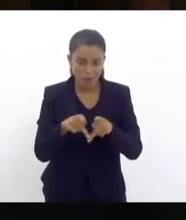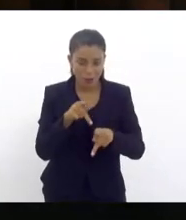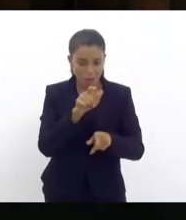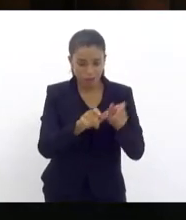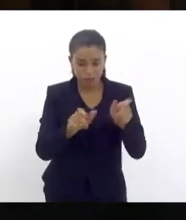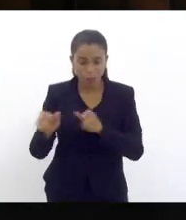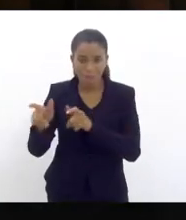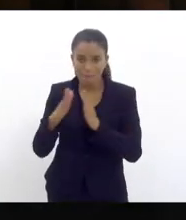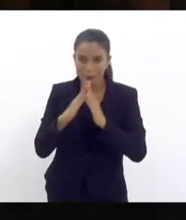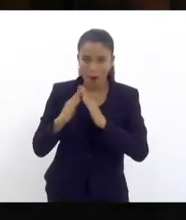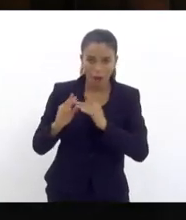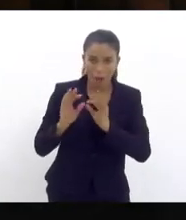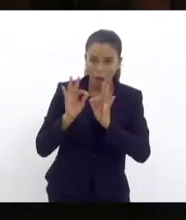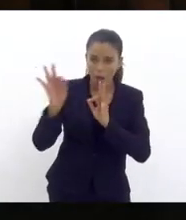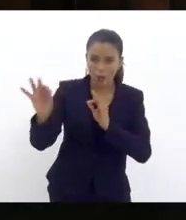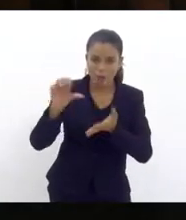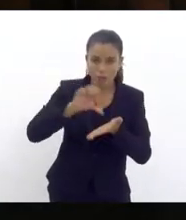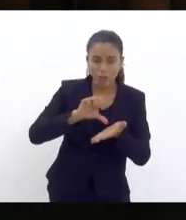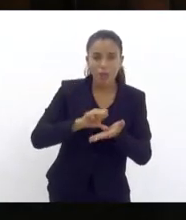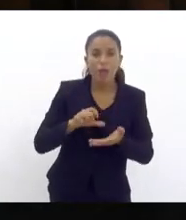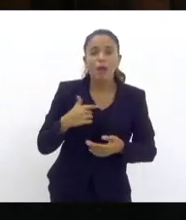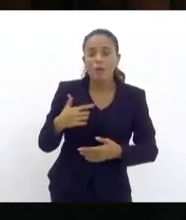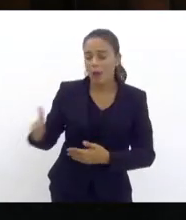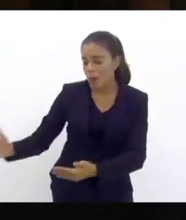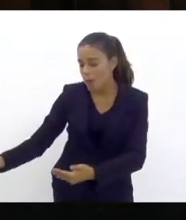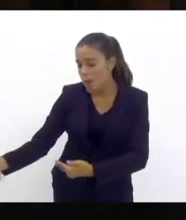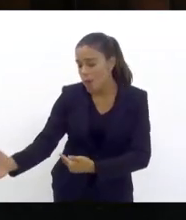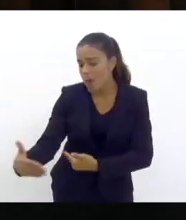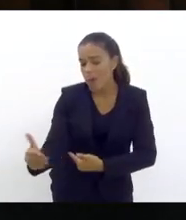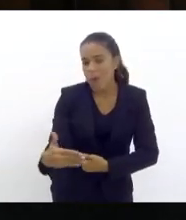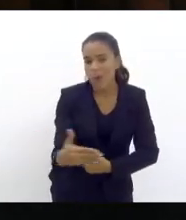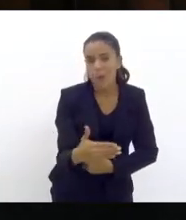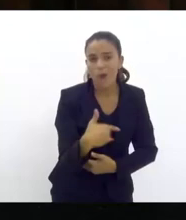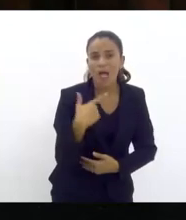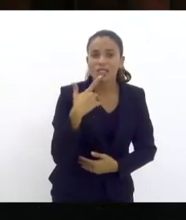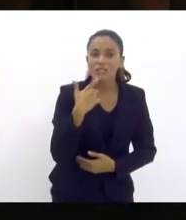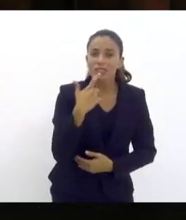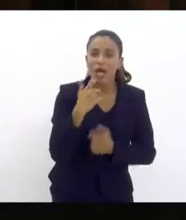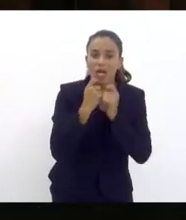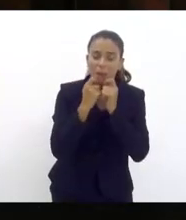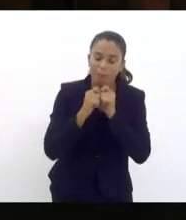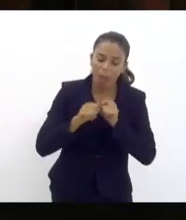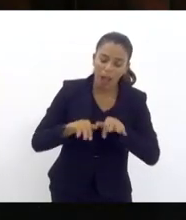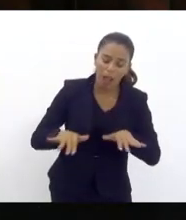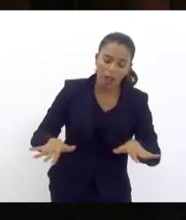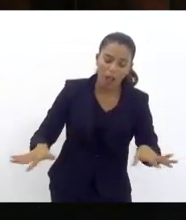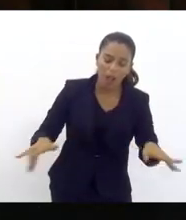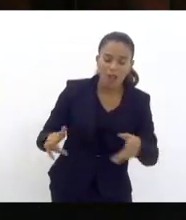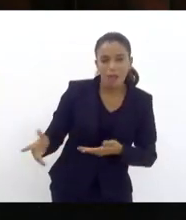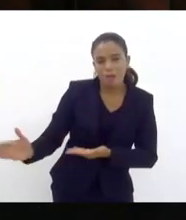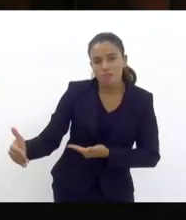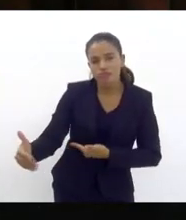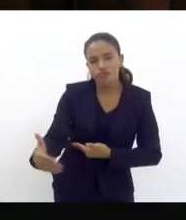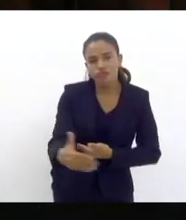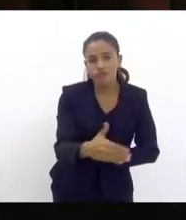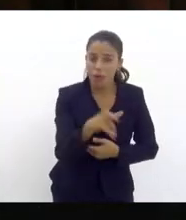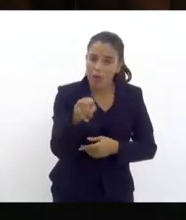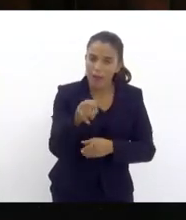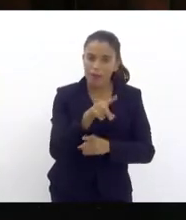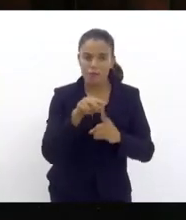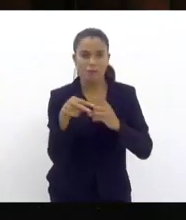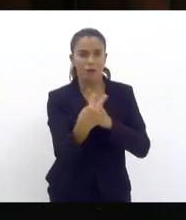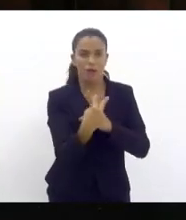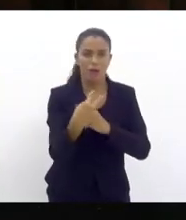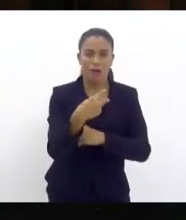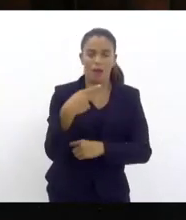periferia limpando o sangue jorrado no chão das favelas. é essa forma que a gente precisa olhar a